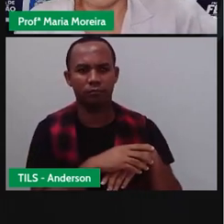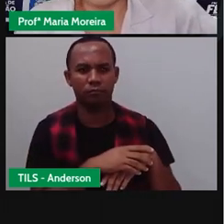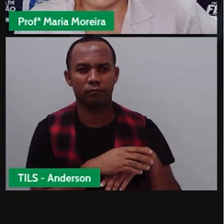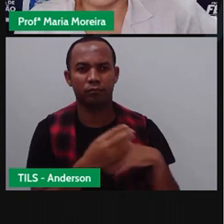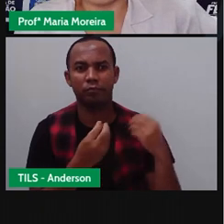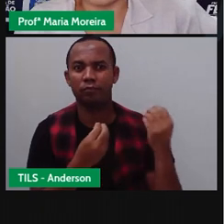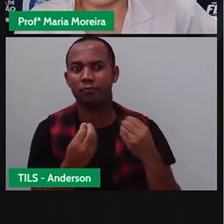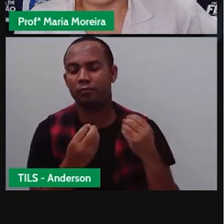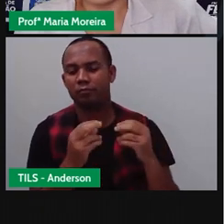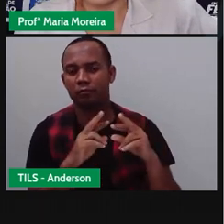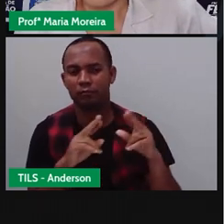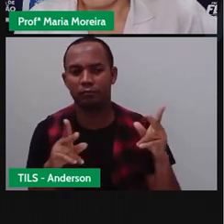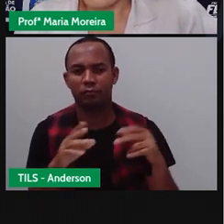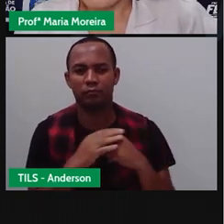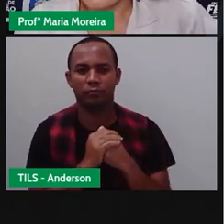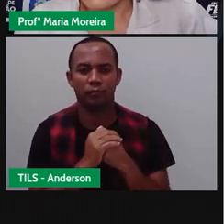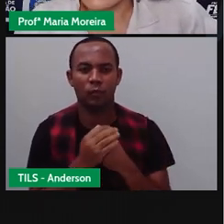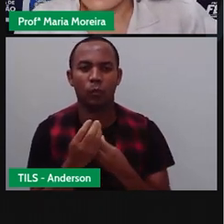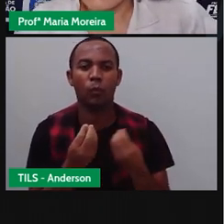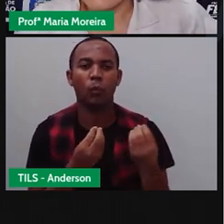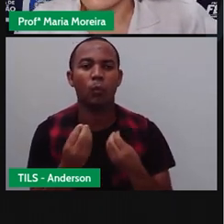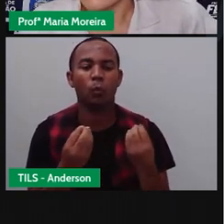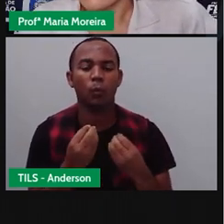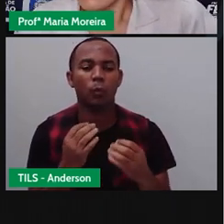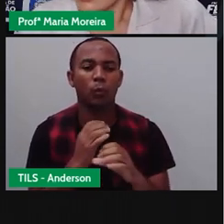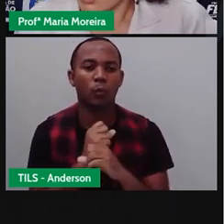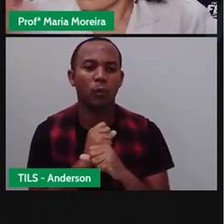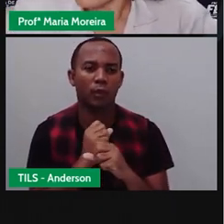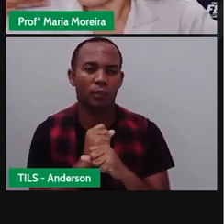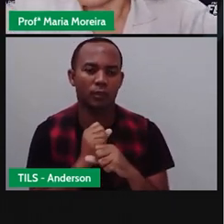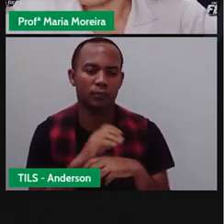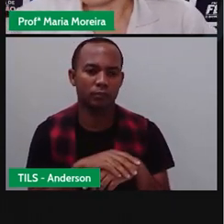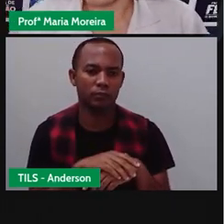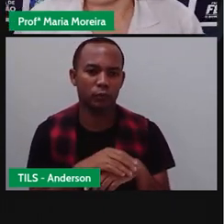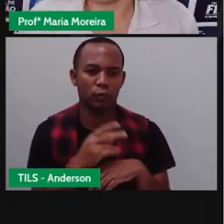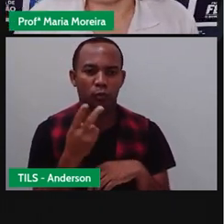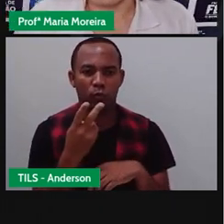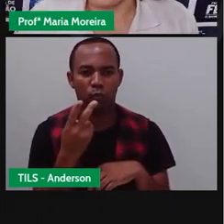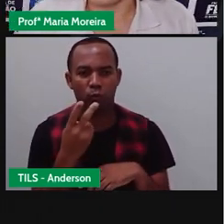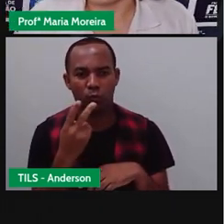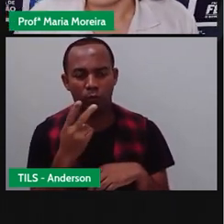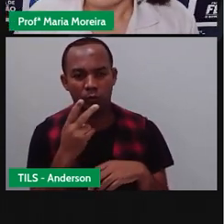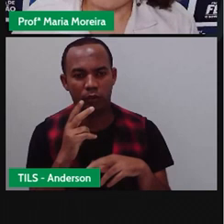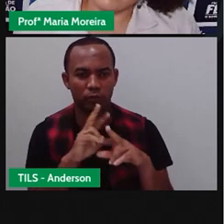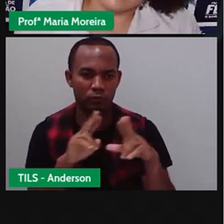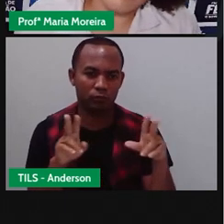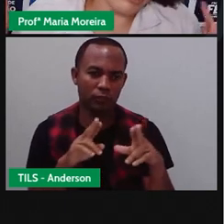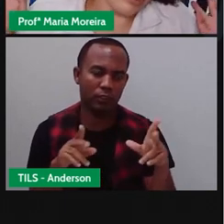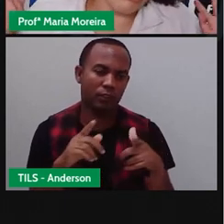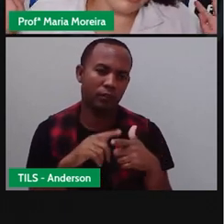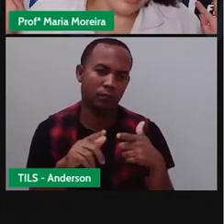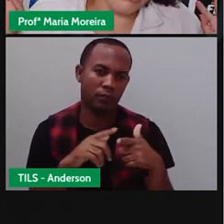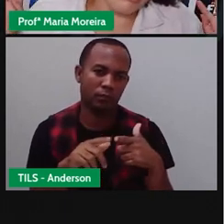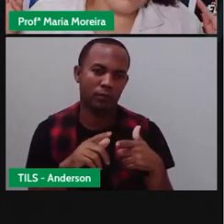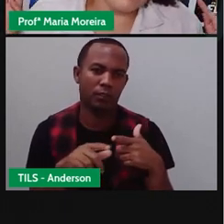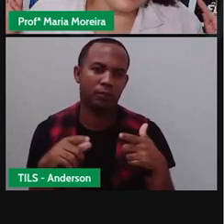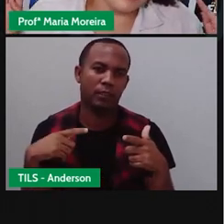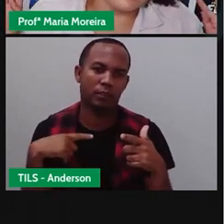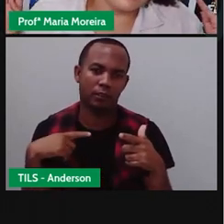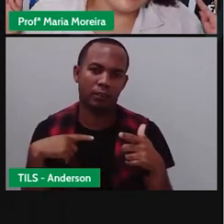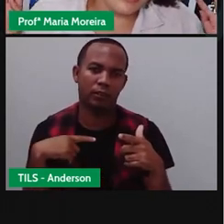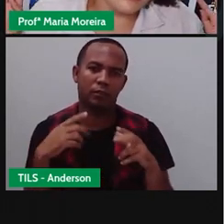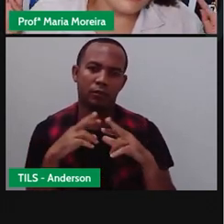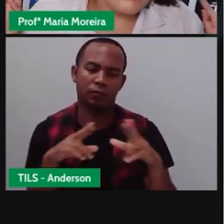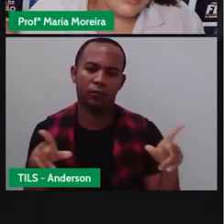É o sentido contrário, não é? Como é que eu posso fazer essa conta? São duas situações, problemas diferentes, mas a procriou aqui agora pra